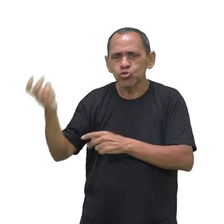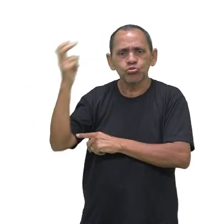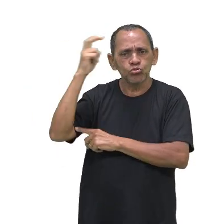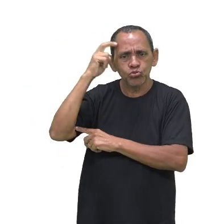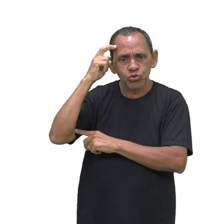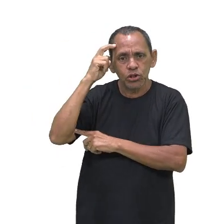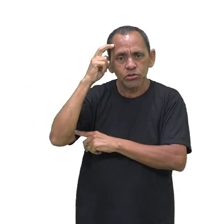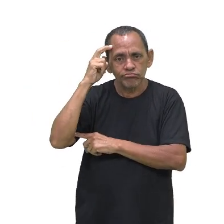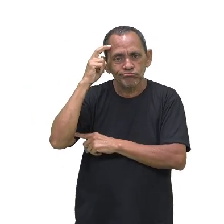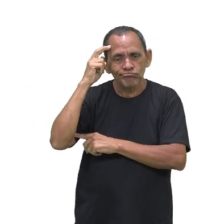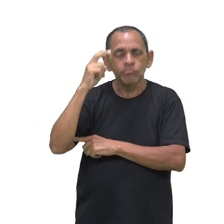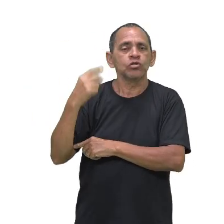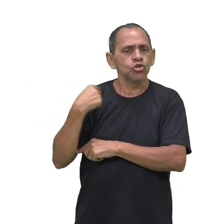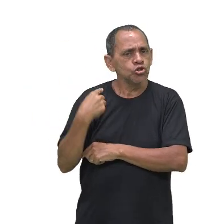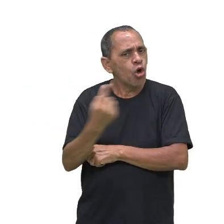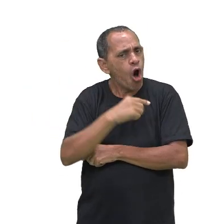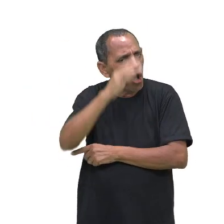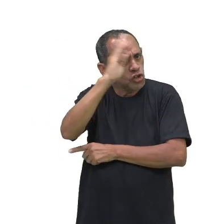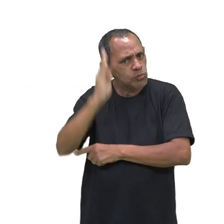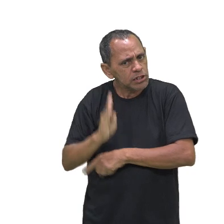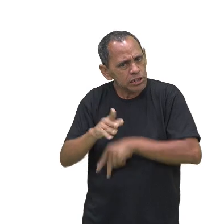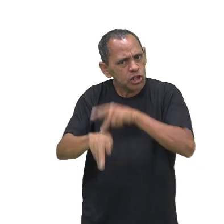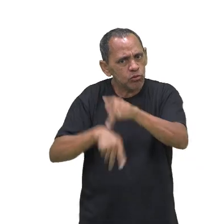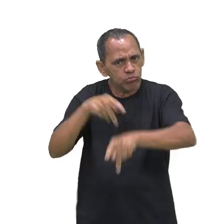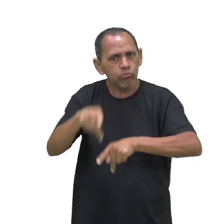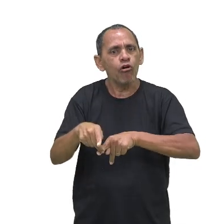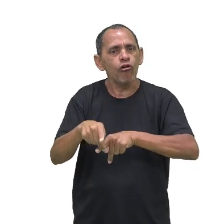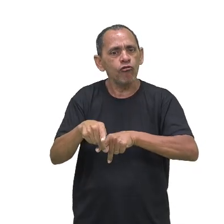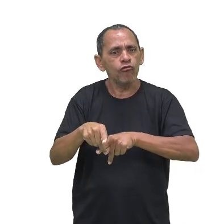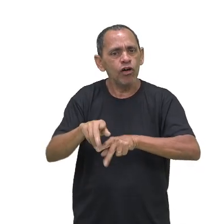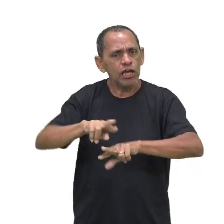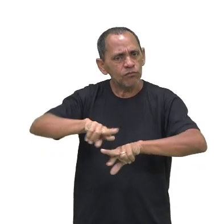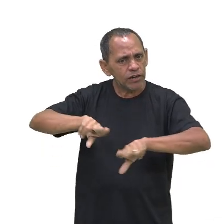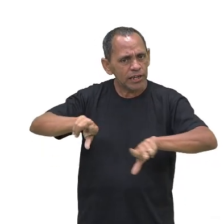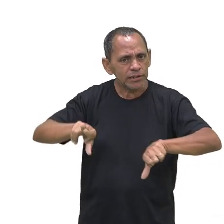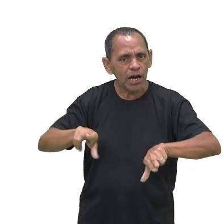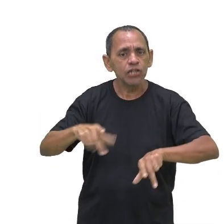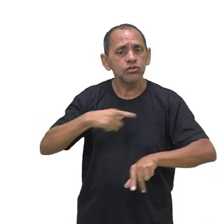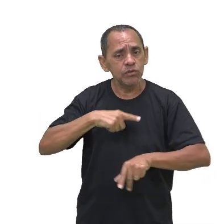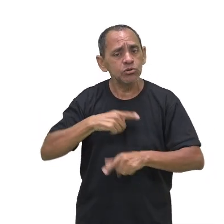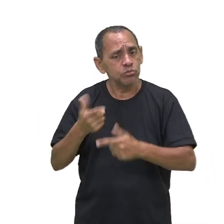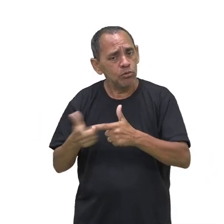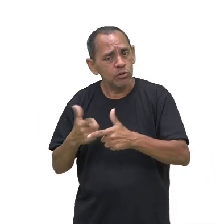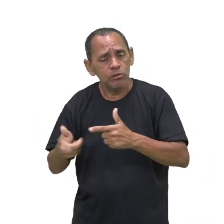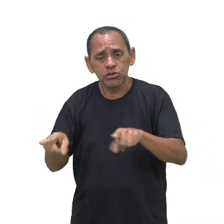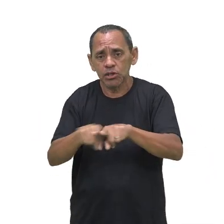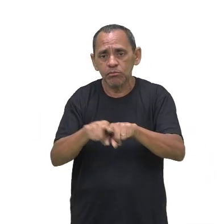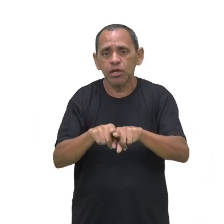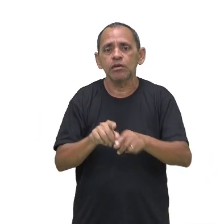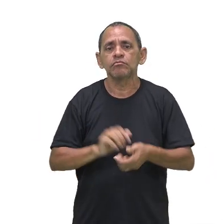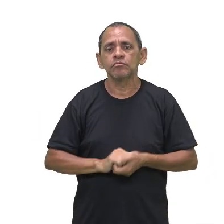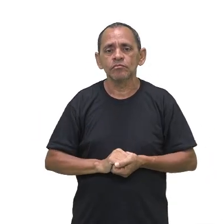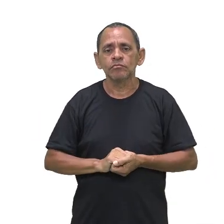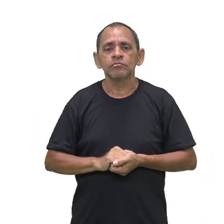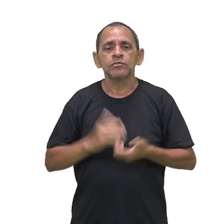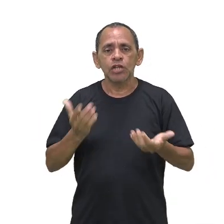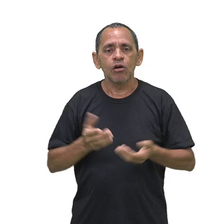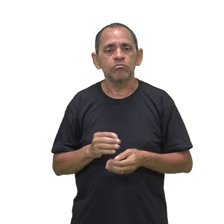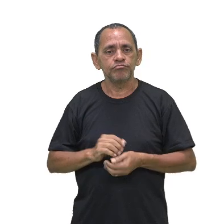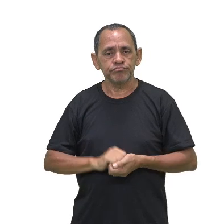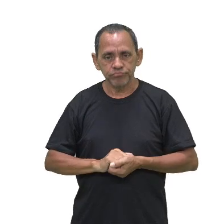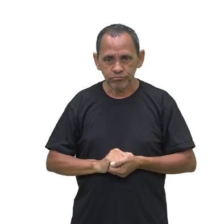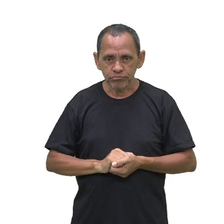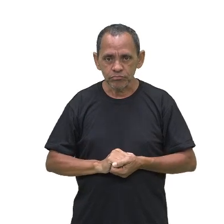disso. E a diversidade chega para representar e destacar os que ainda